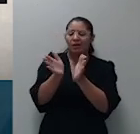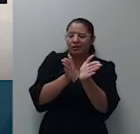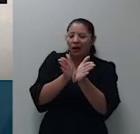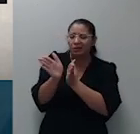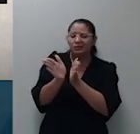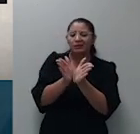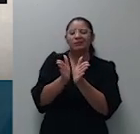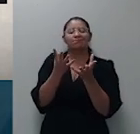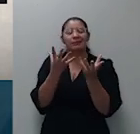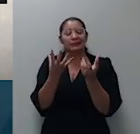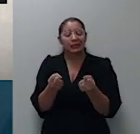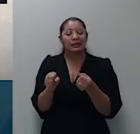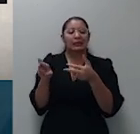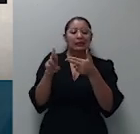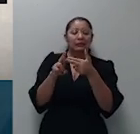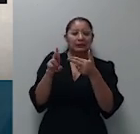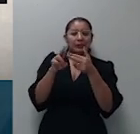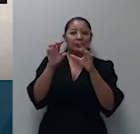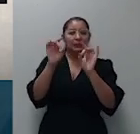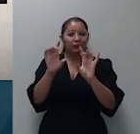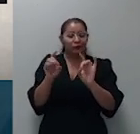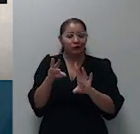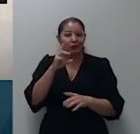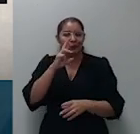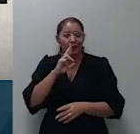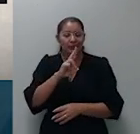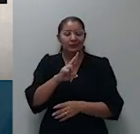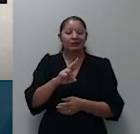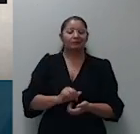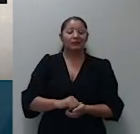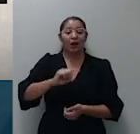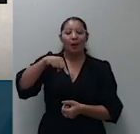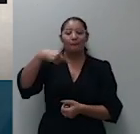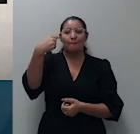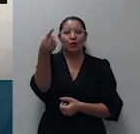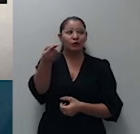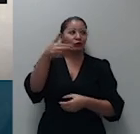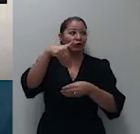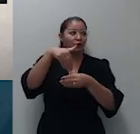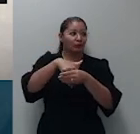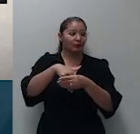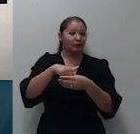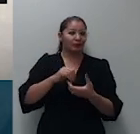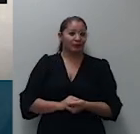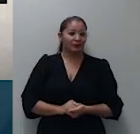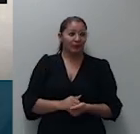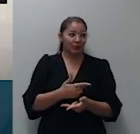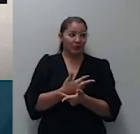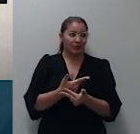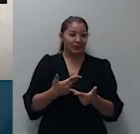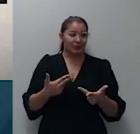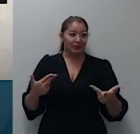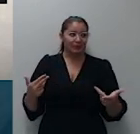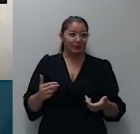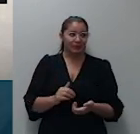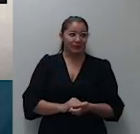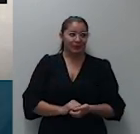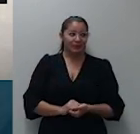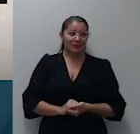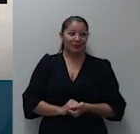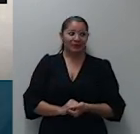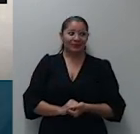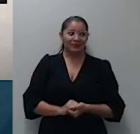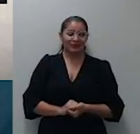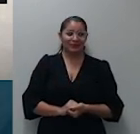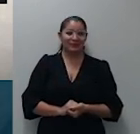especial decisão unânime após o voto vista no mesmo sentido apresentado pelo ministro ao Araújo